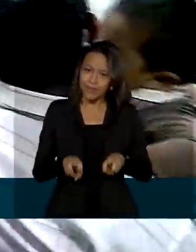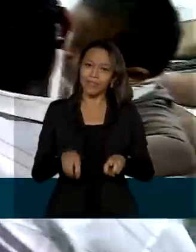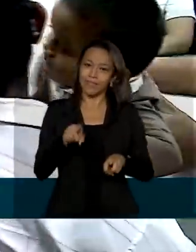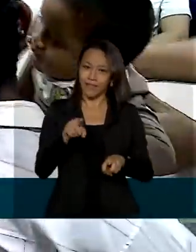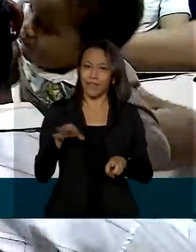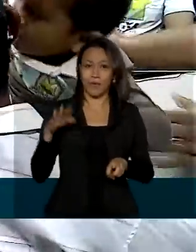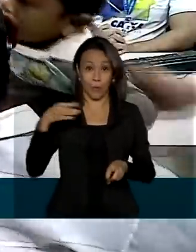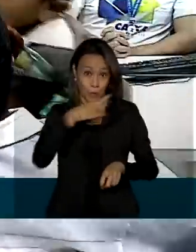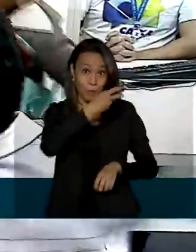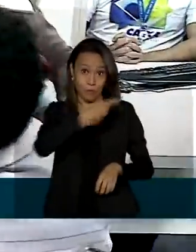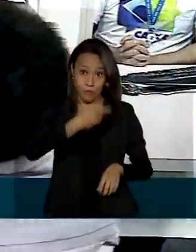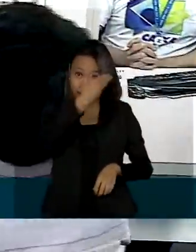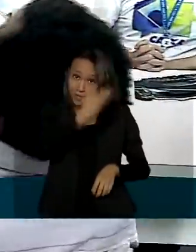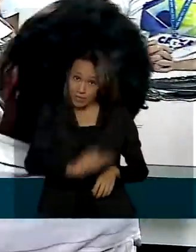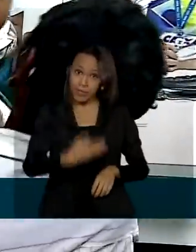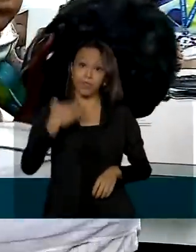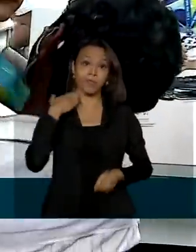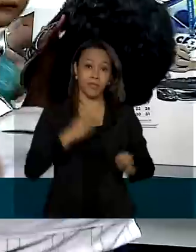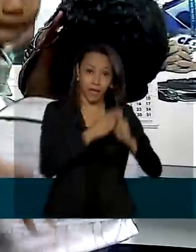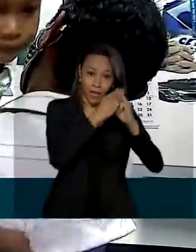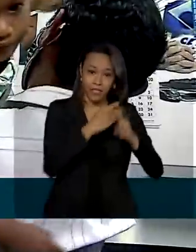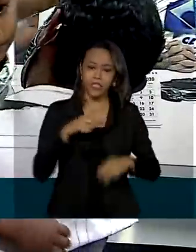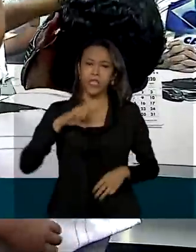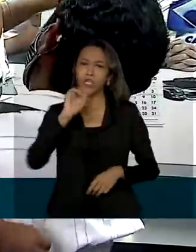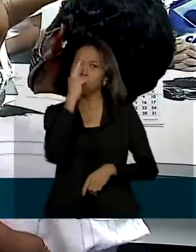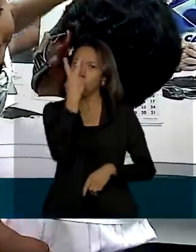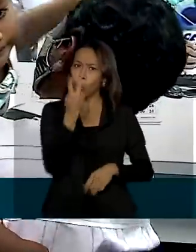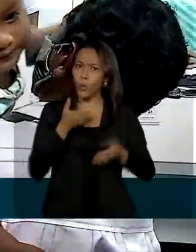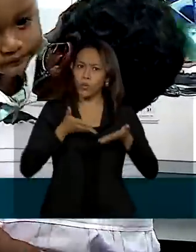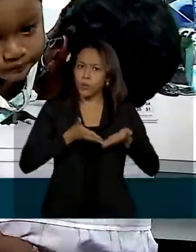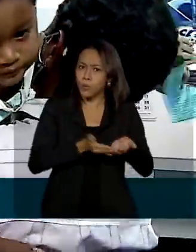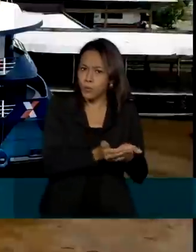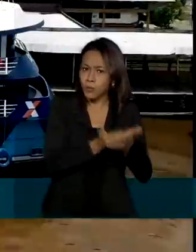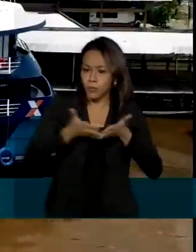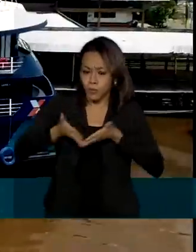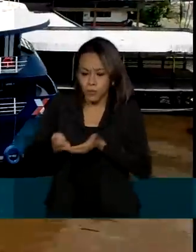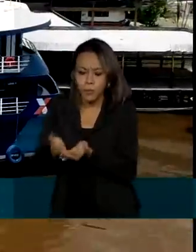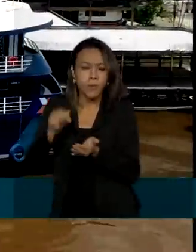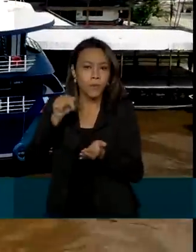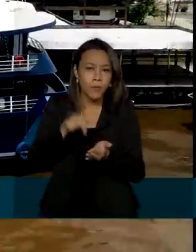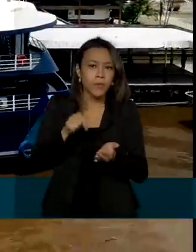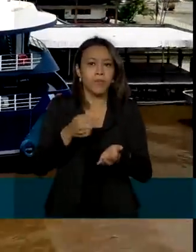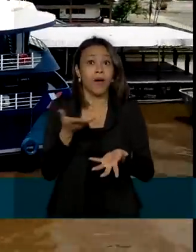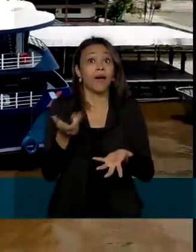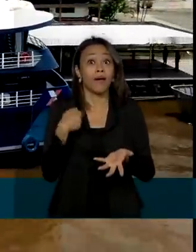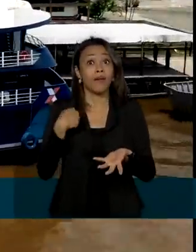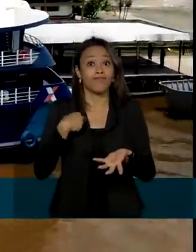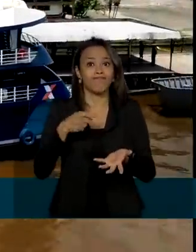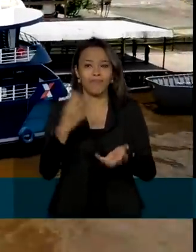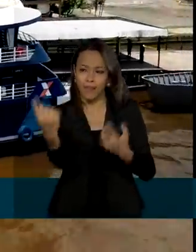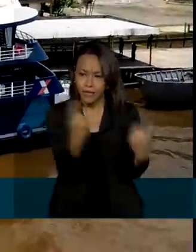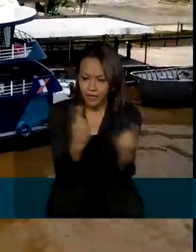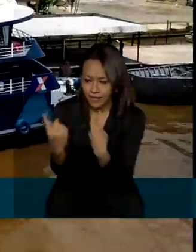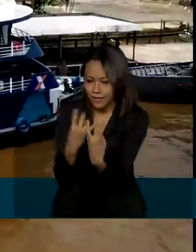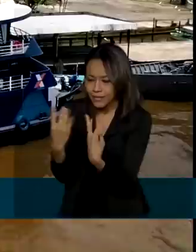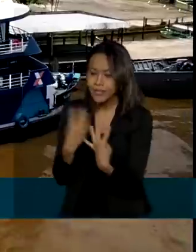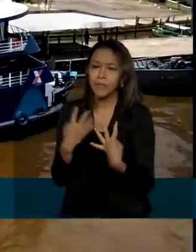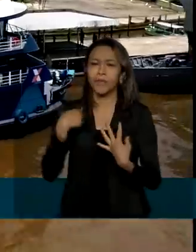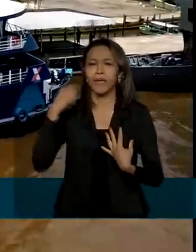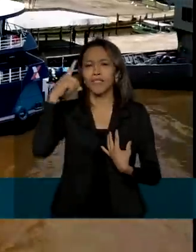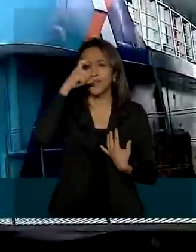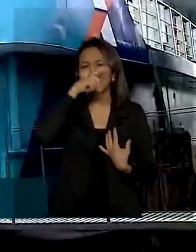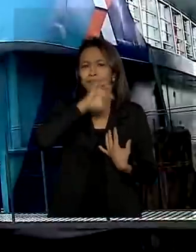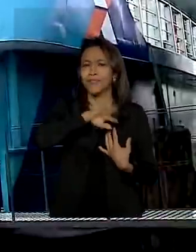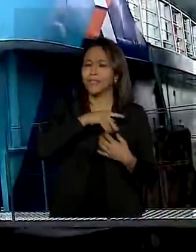Guimarães. A Caixa tem duas agências barco para atender essas pessoas que têm dificuldades de acesso para chegar até